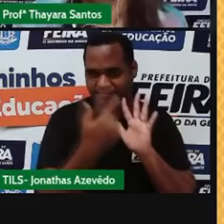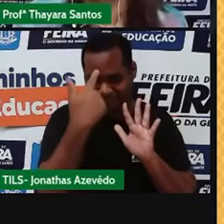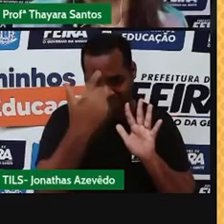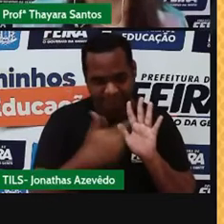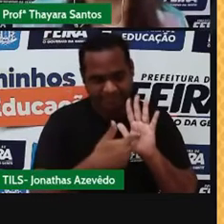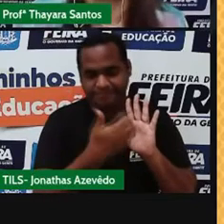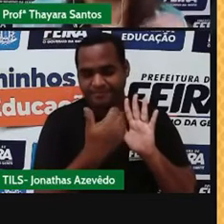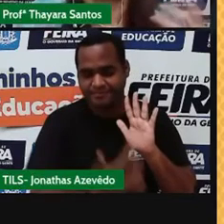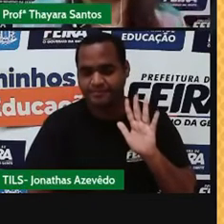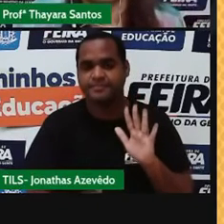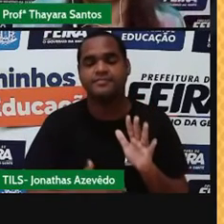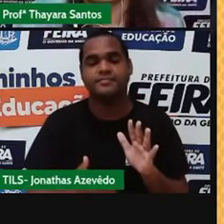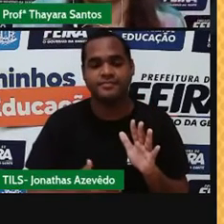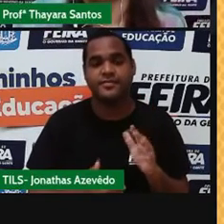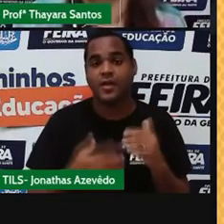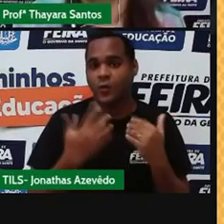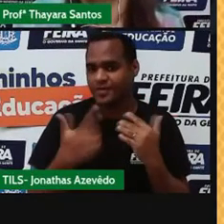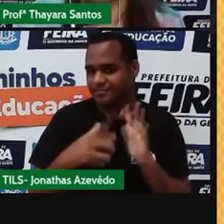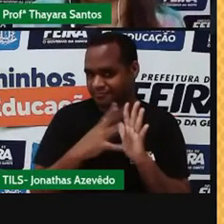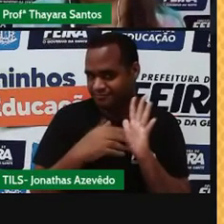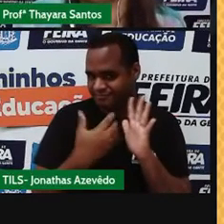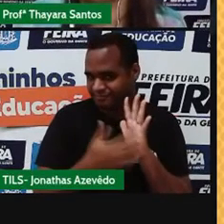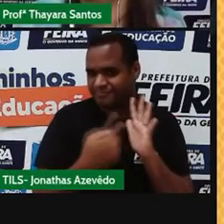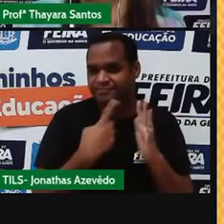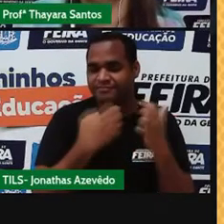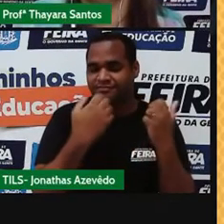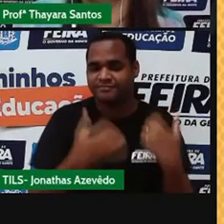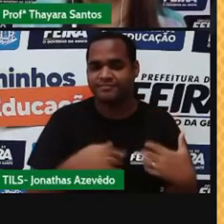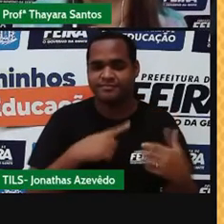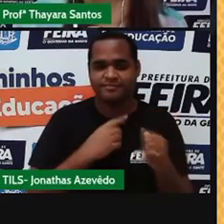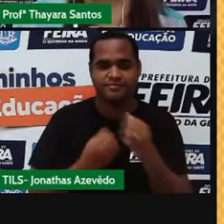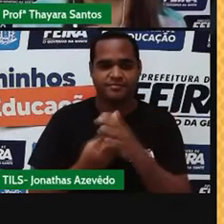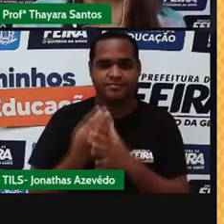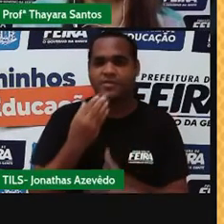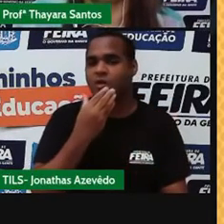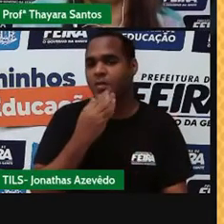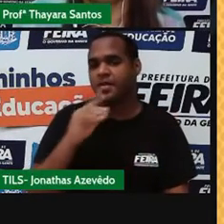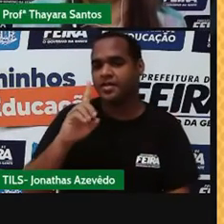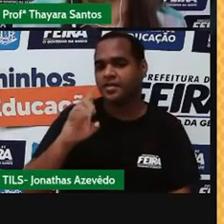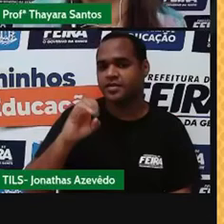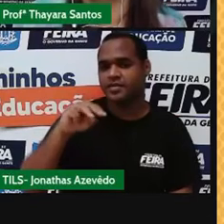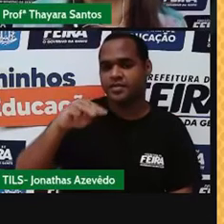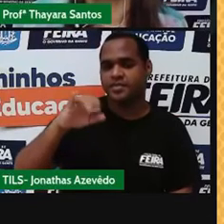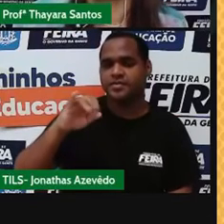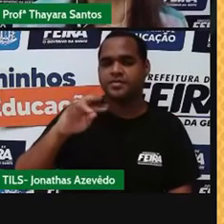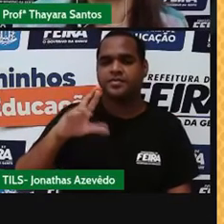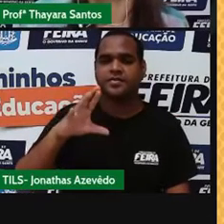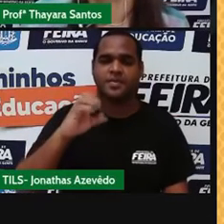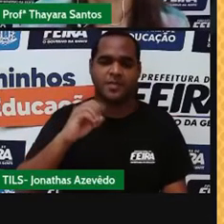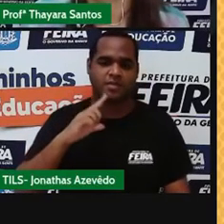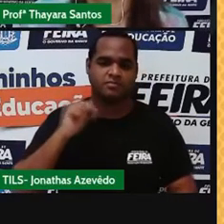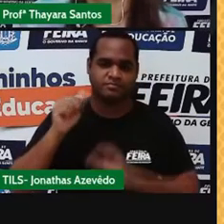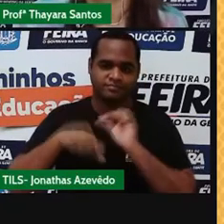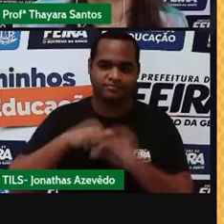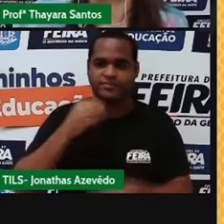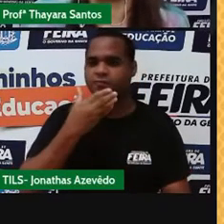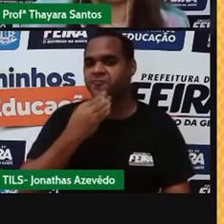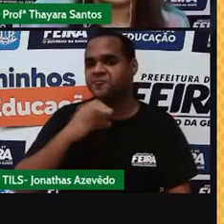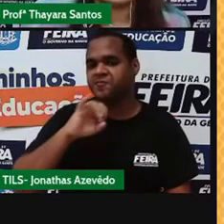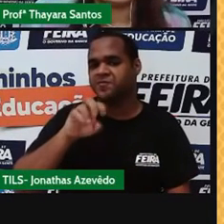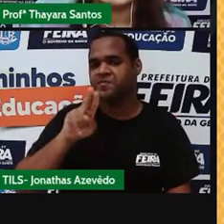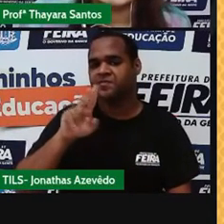E a tabela periódica, ela foi criada por Dmitri Mendeleiv e foi atualizada por Július